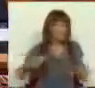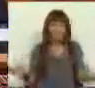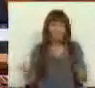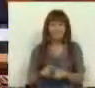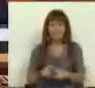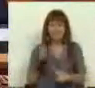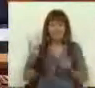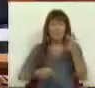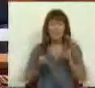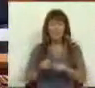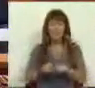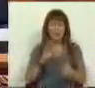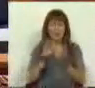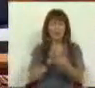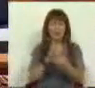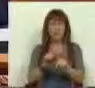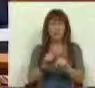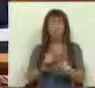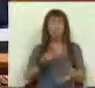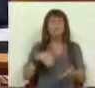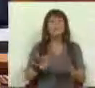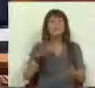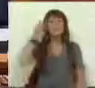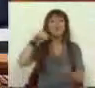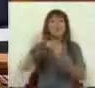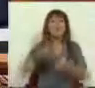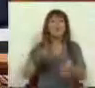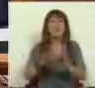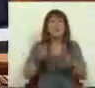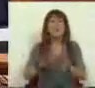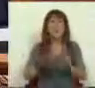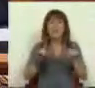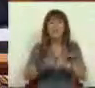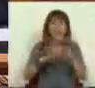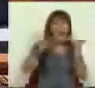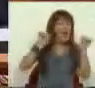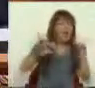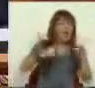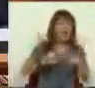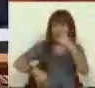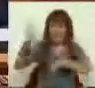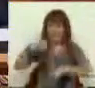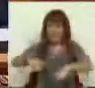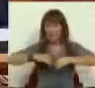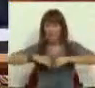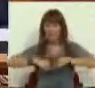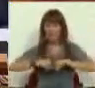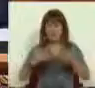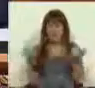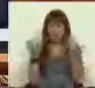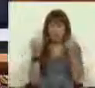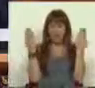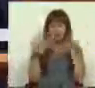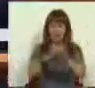fazer ou avaliar pelo processo que redondou em torno deste acordo ontem assumido